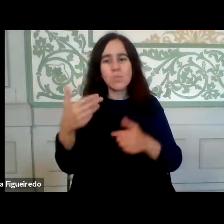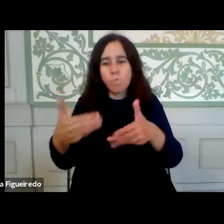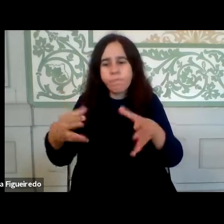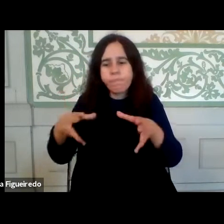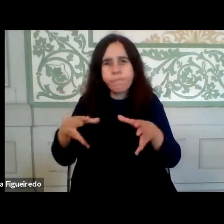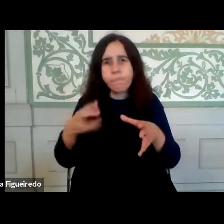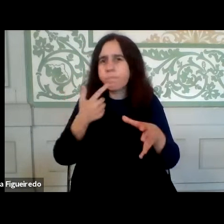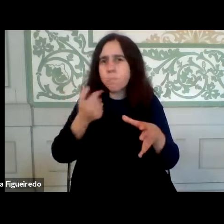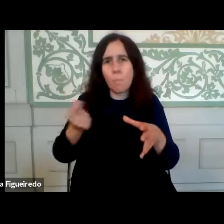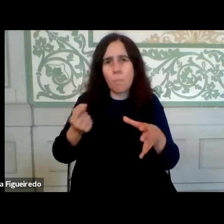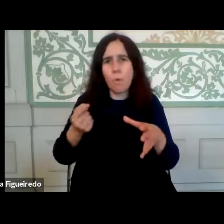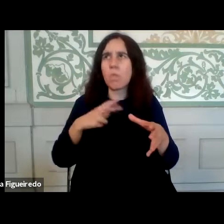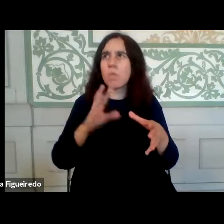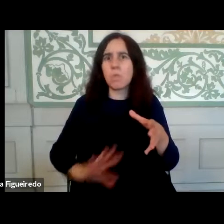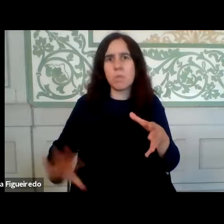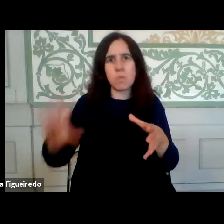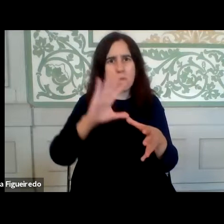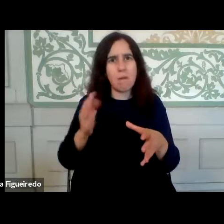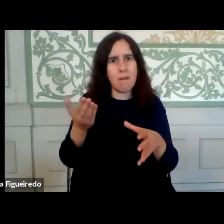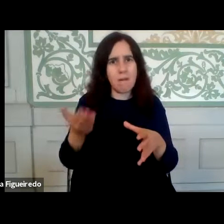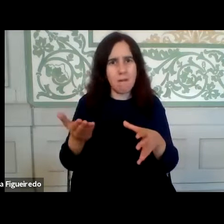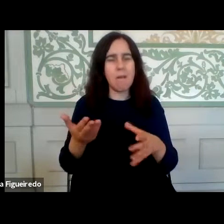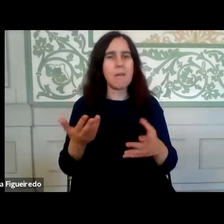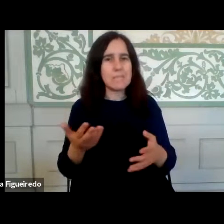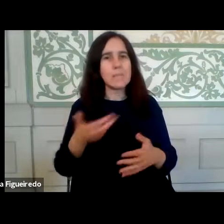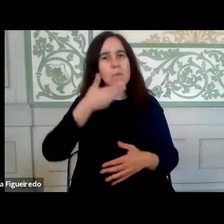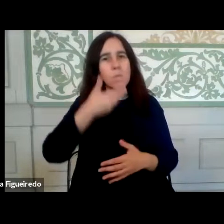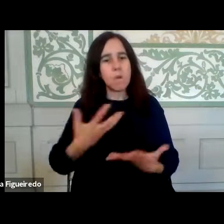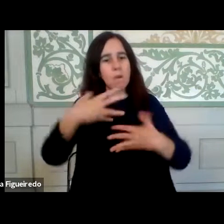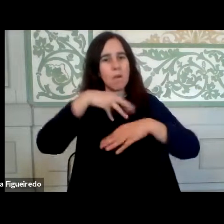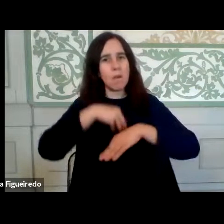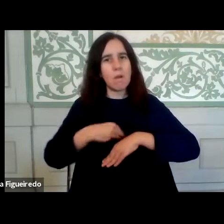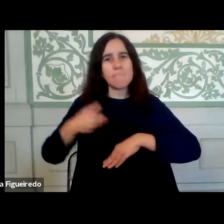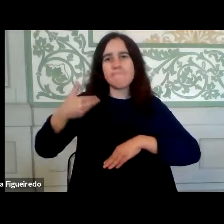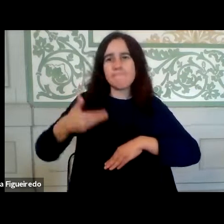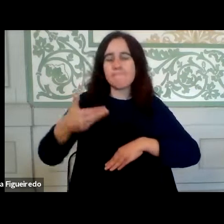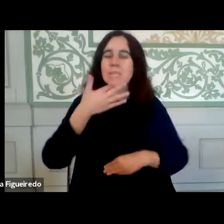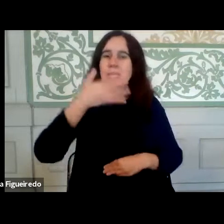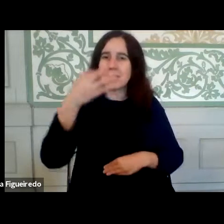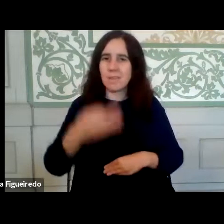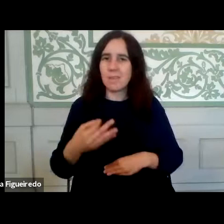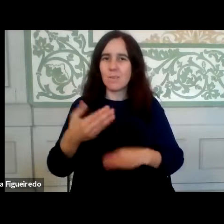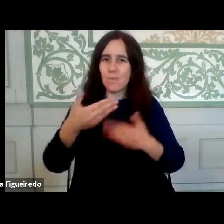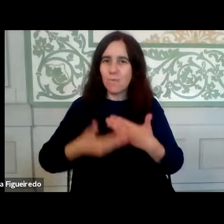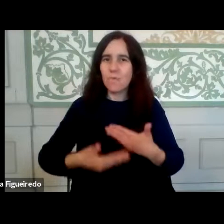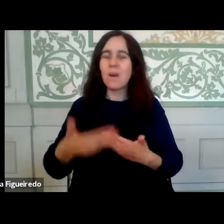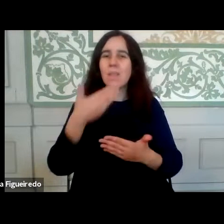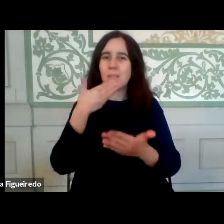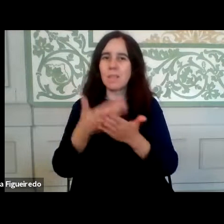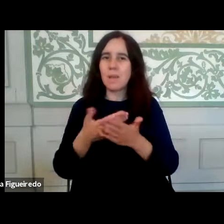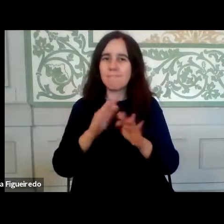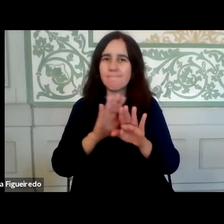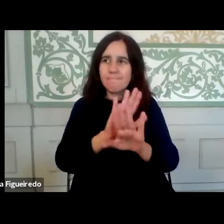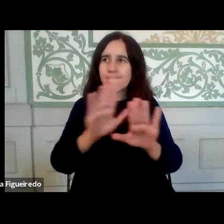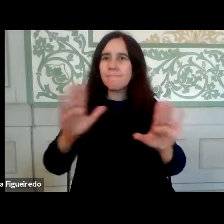no próprio país e toda esta experiência certamente deixará lastro no